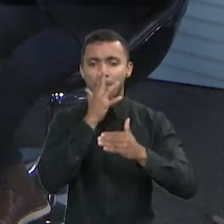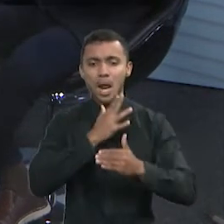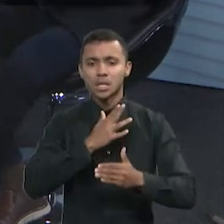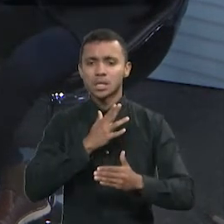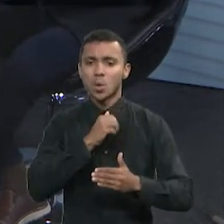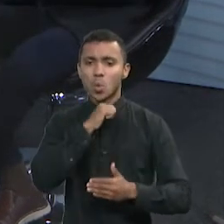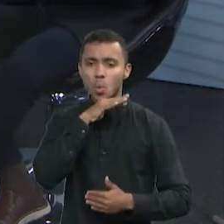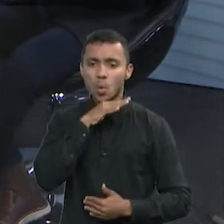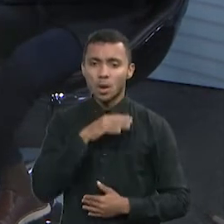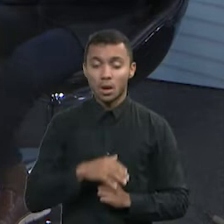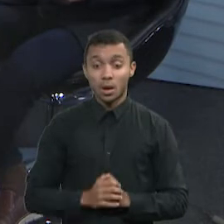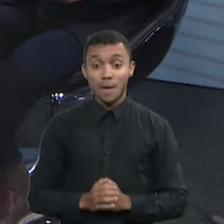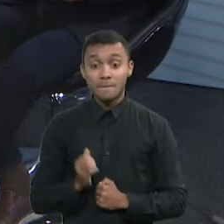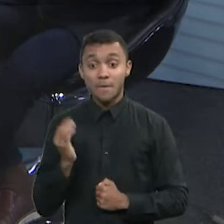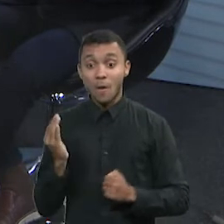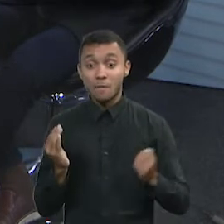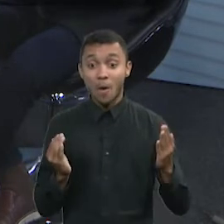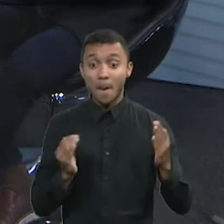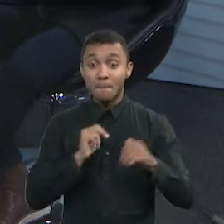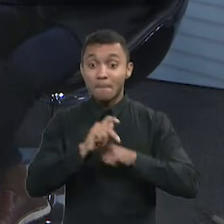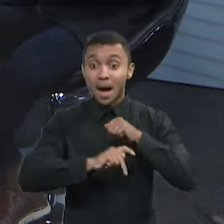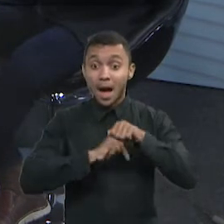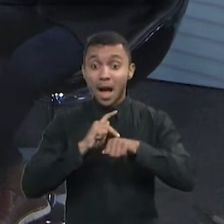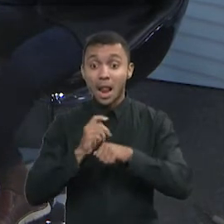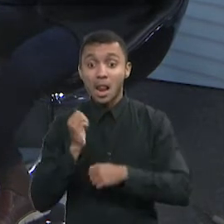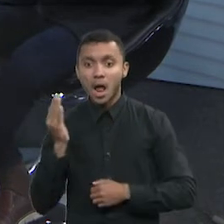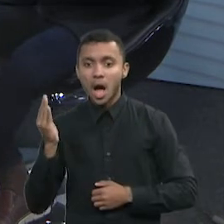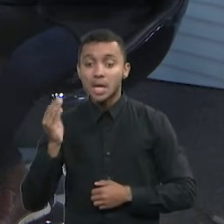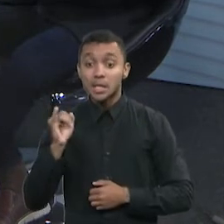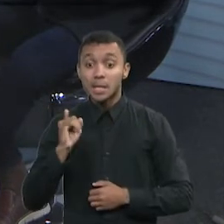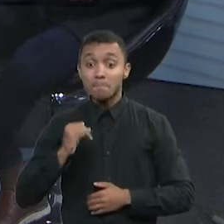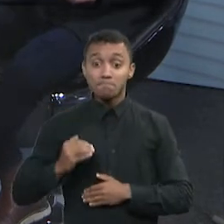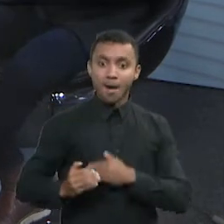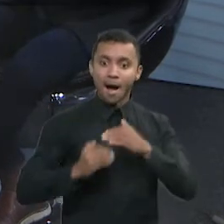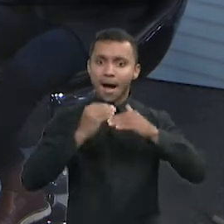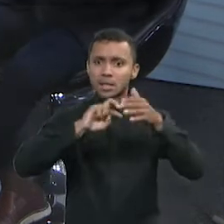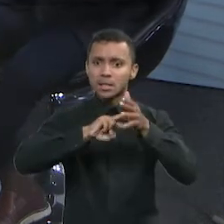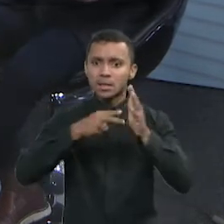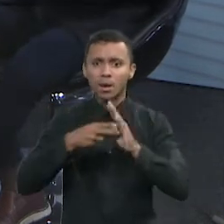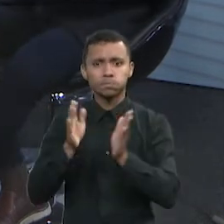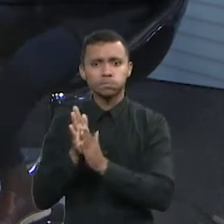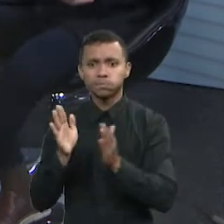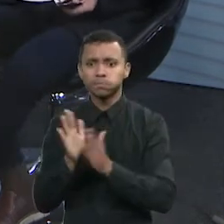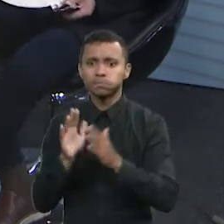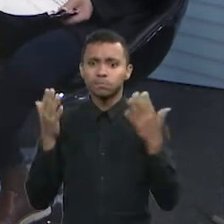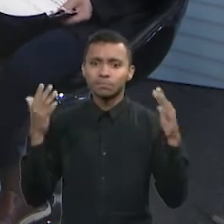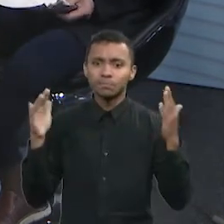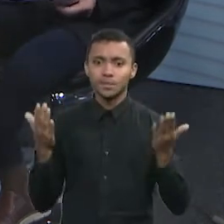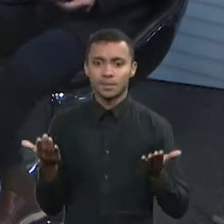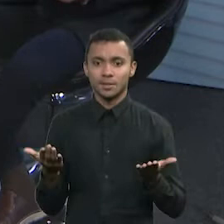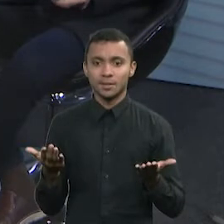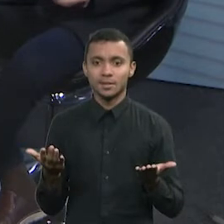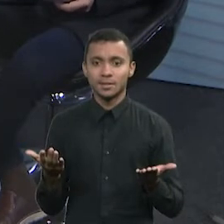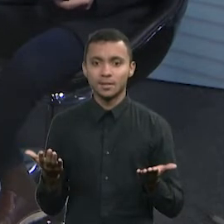do mundo, é simples ter sucesso, de aplauso. O cara cresceu nos Estados Unidos, é aplauso, porque você vai...